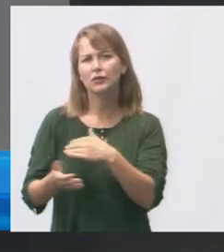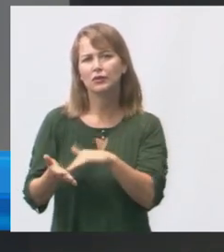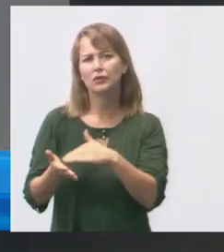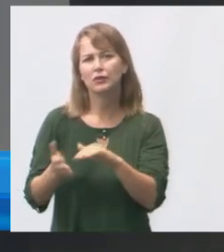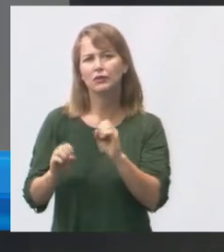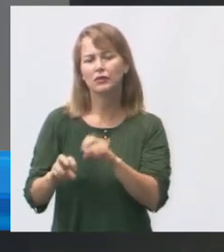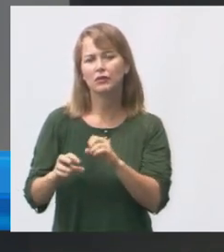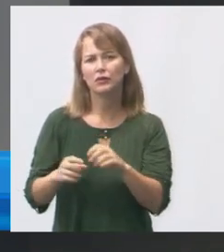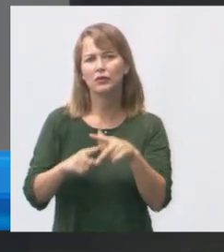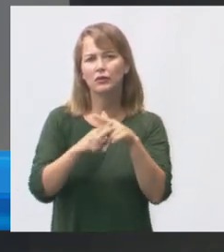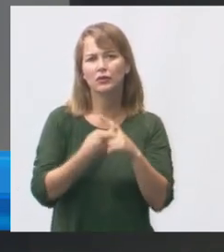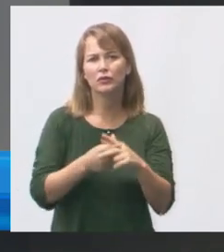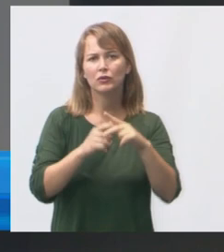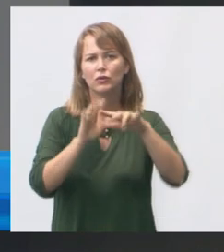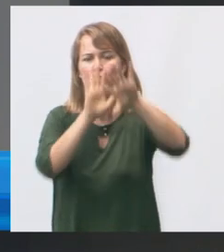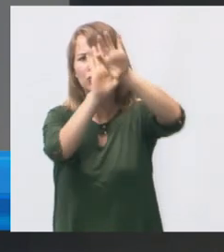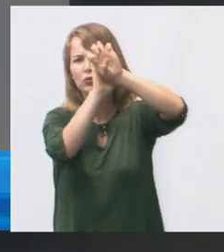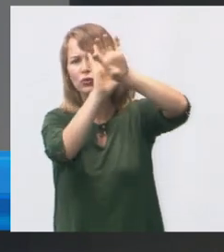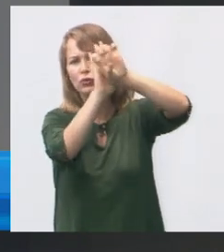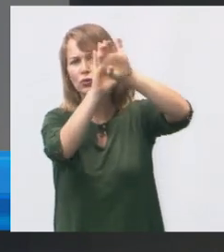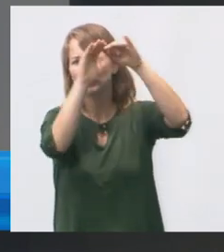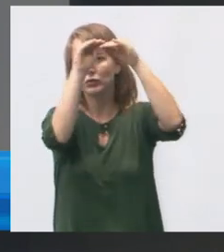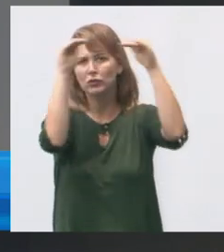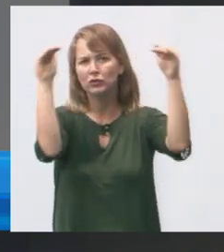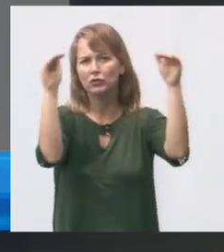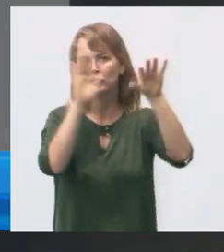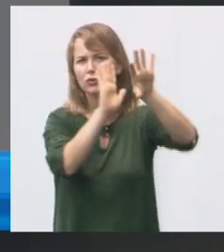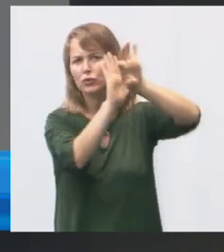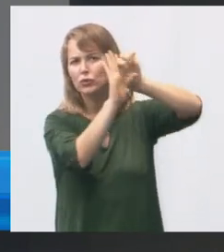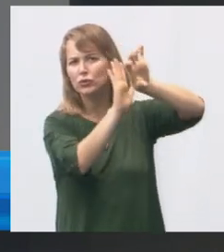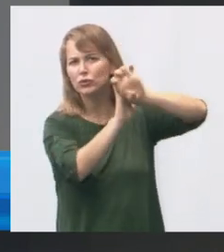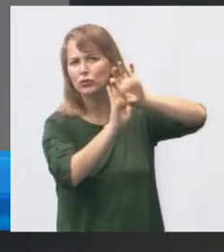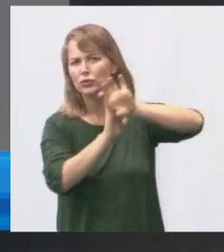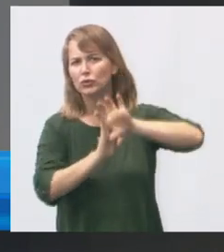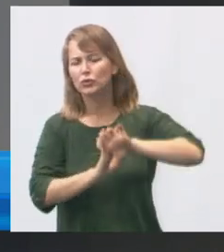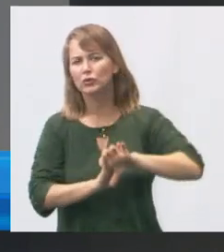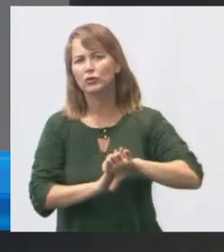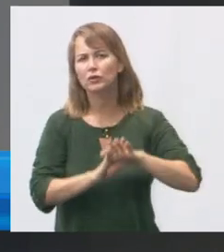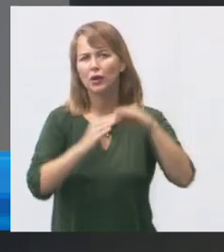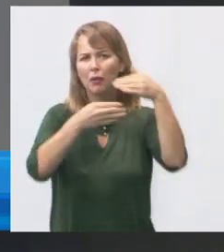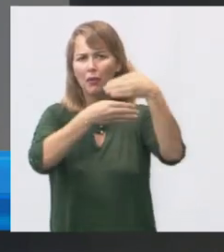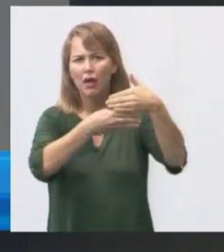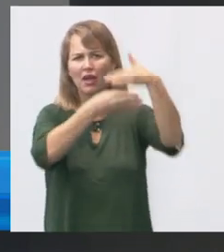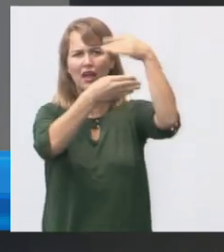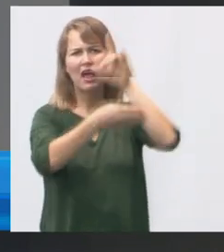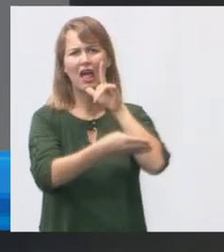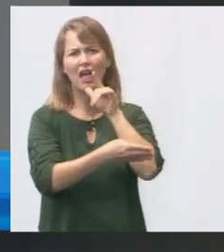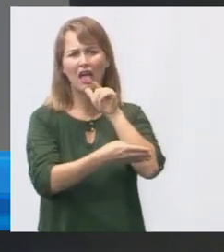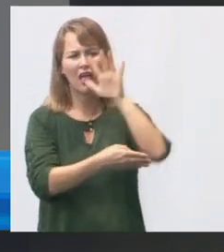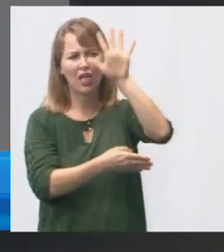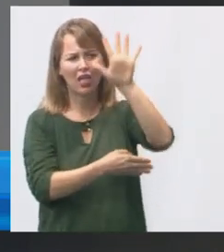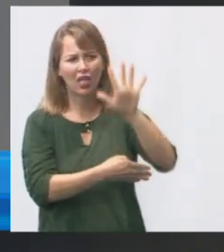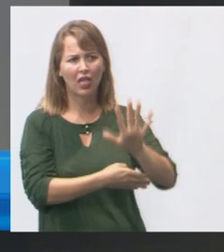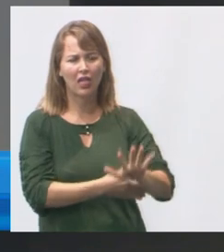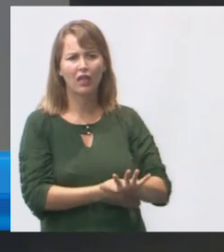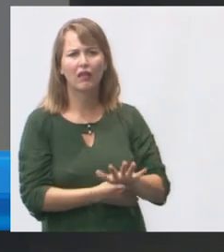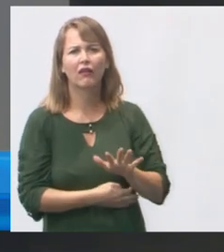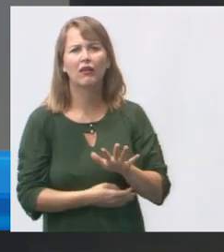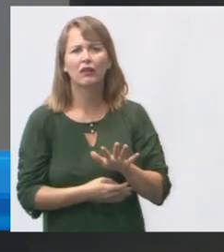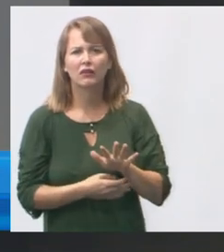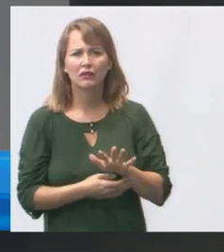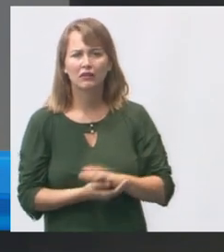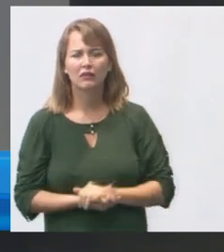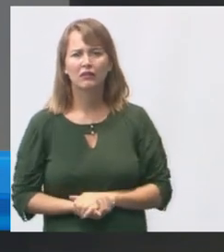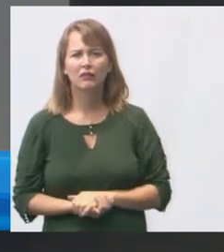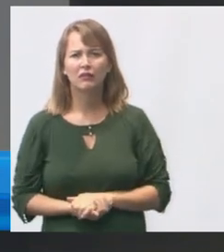correção de filtração do telhado central tem filtração para a escola toda olha a parede como é que está toda molhada aqui tudo molhado cheia de